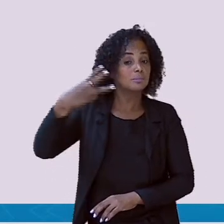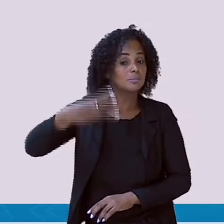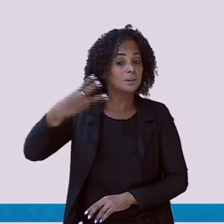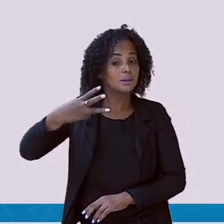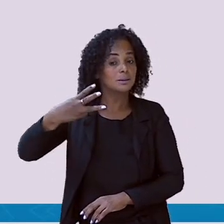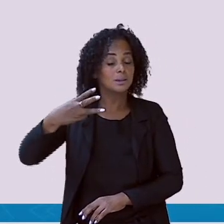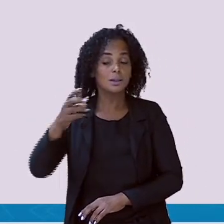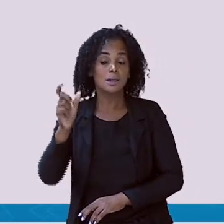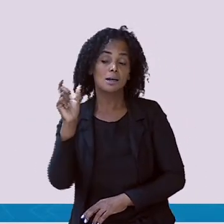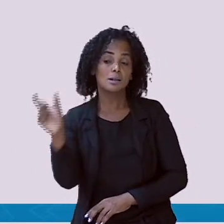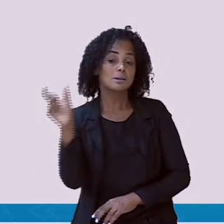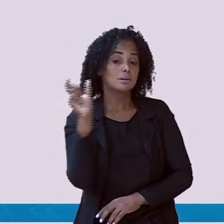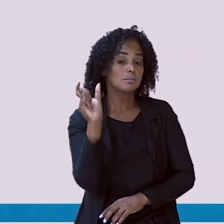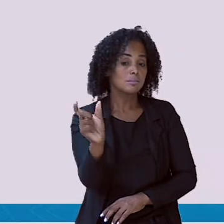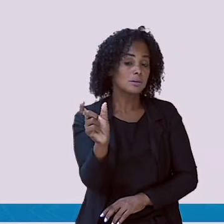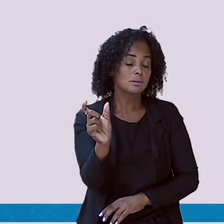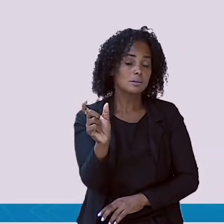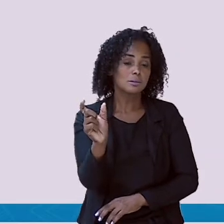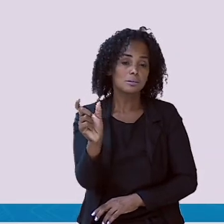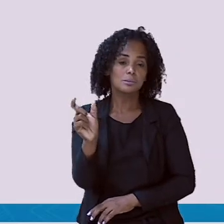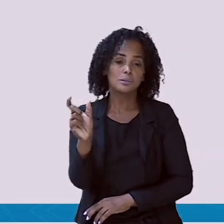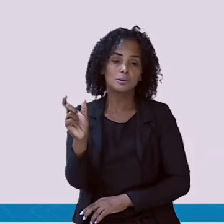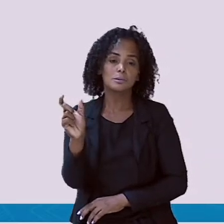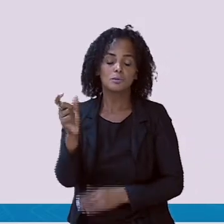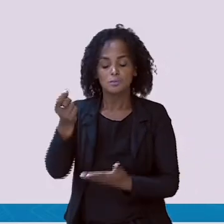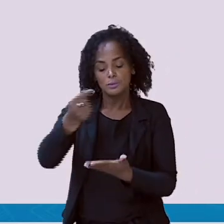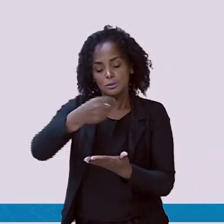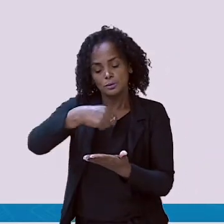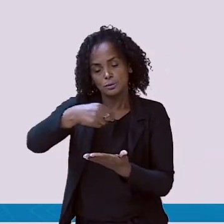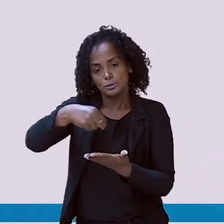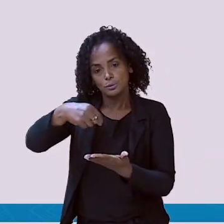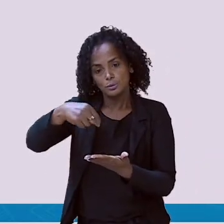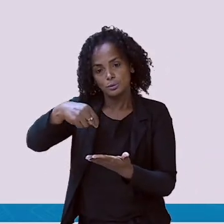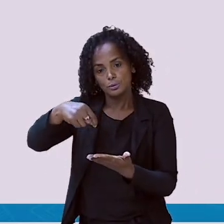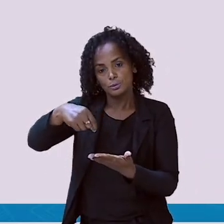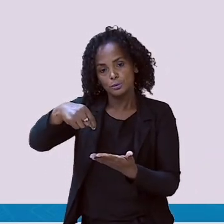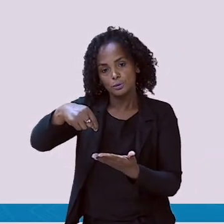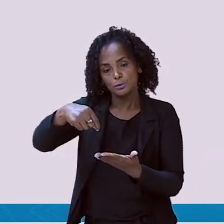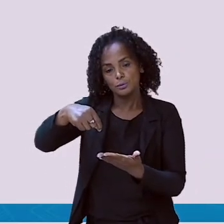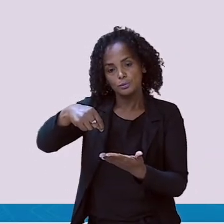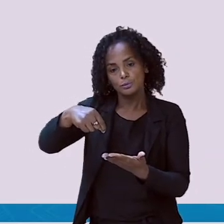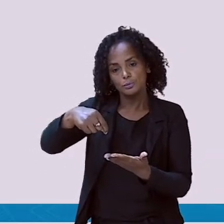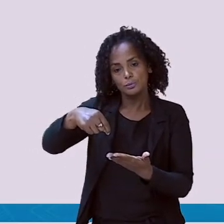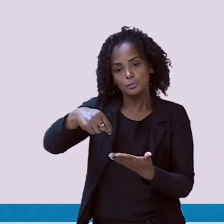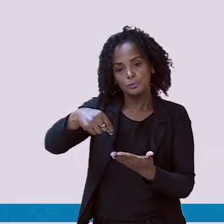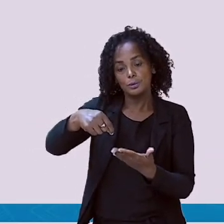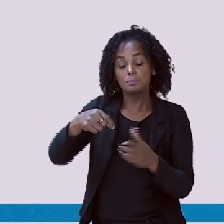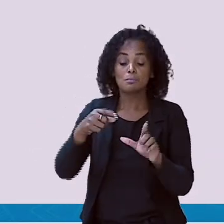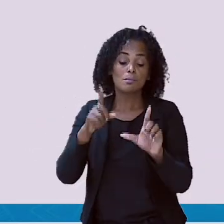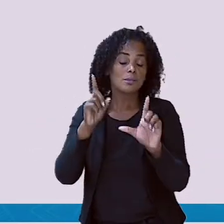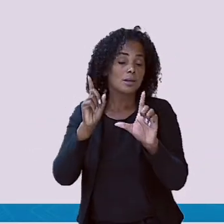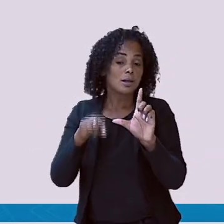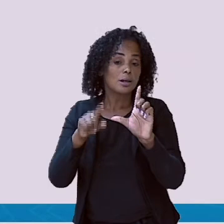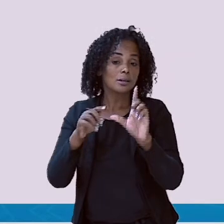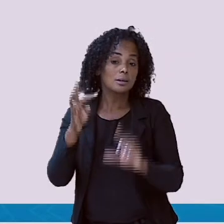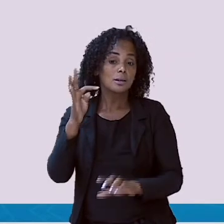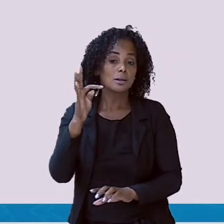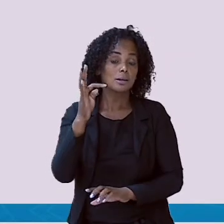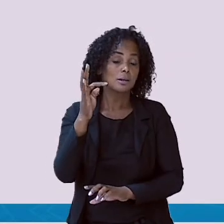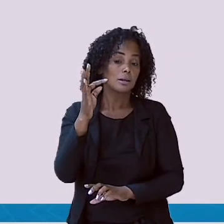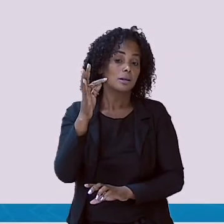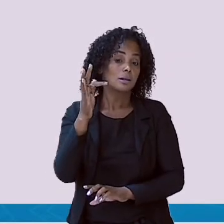sílaba. Então vamos colocar aqui. Letra F com a letra O.